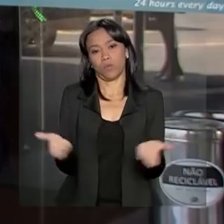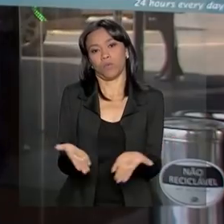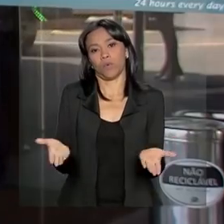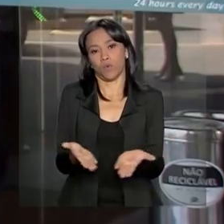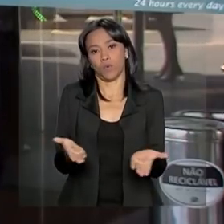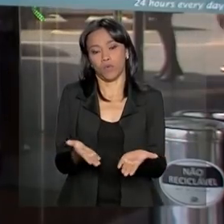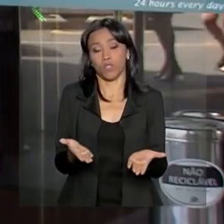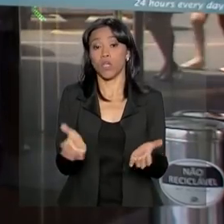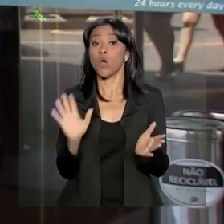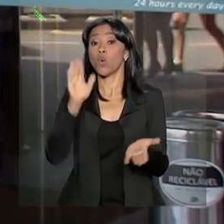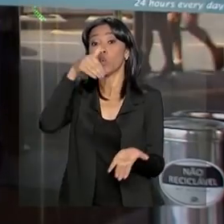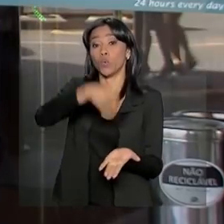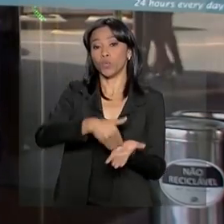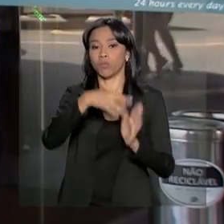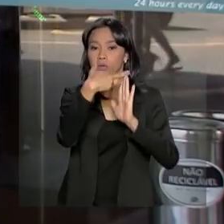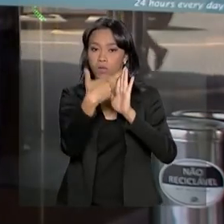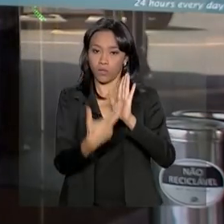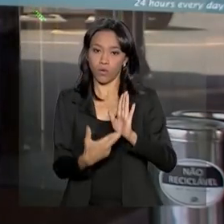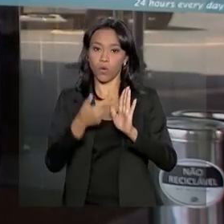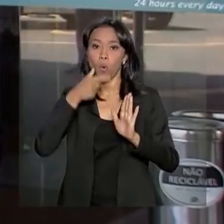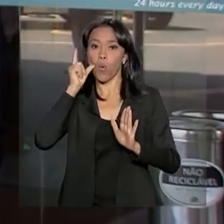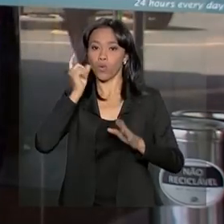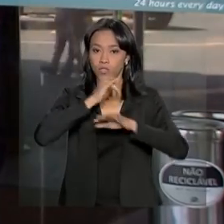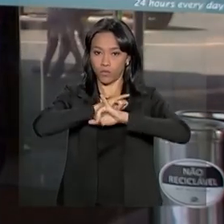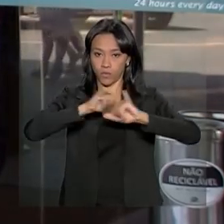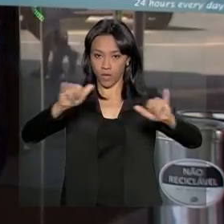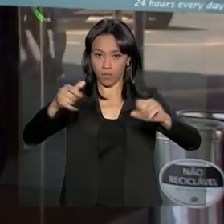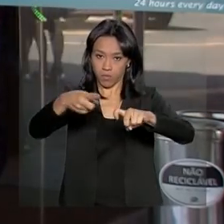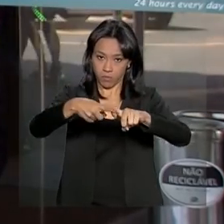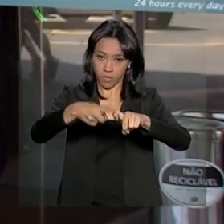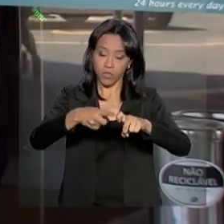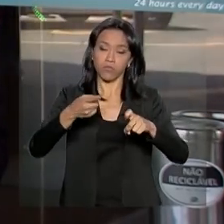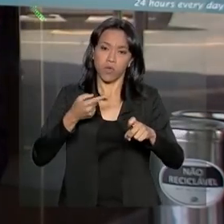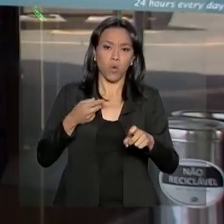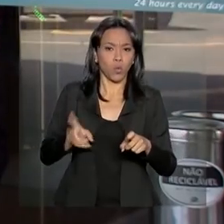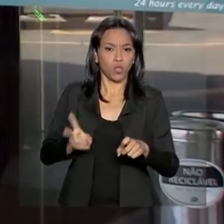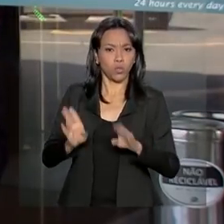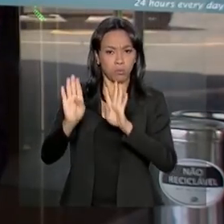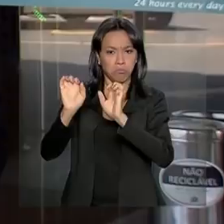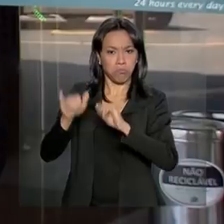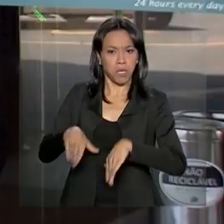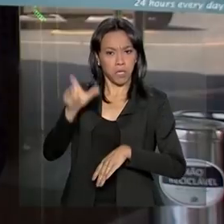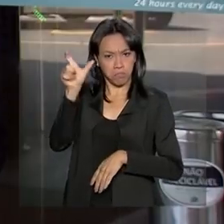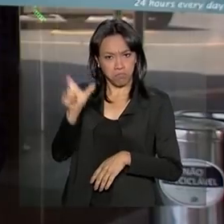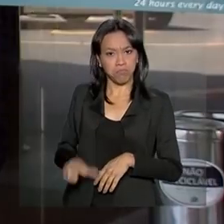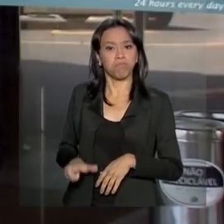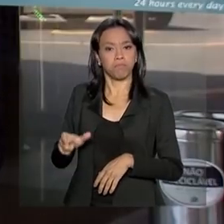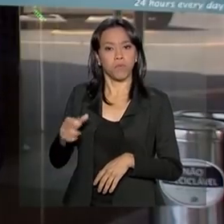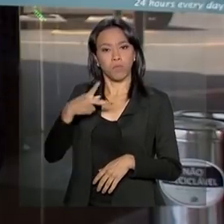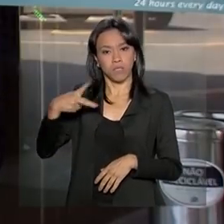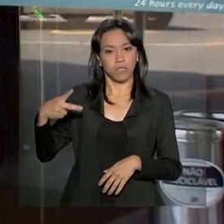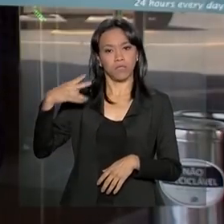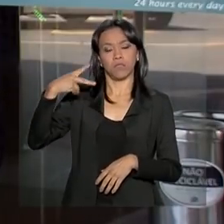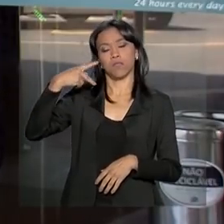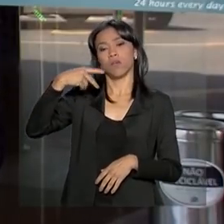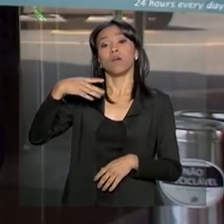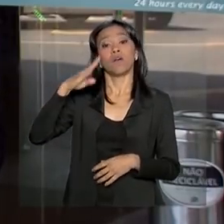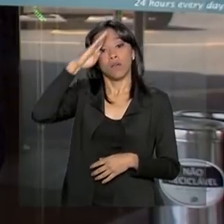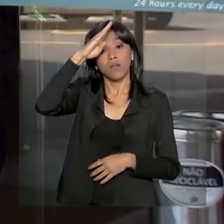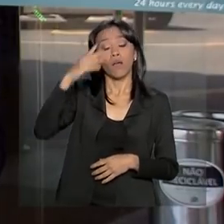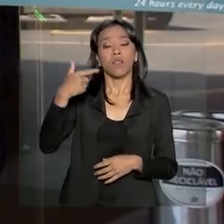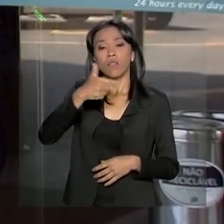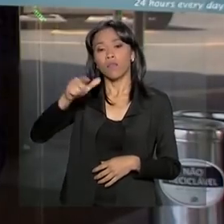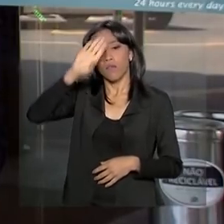hoje. De acordo com o último boletim que foi divulgado ontem, ele permanece estável, sem sangramentos, sem febre e qualquer